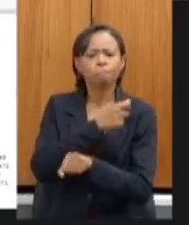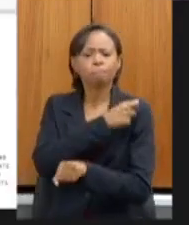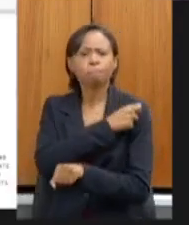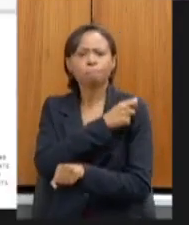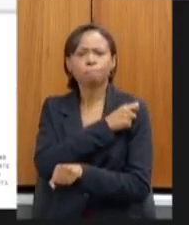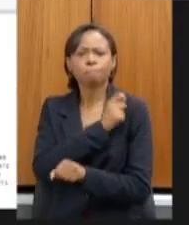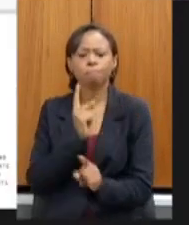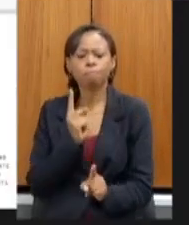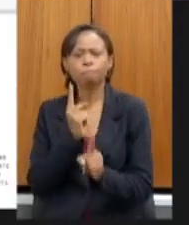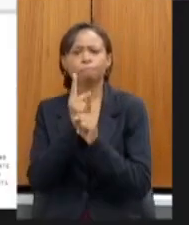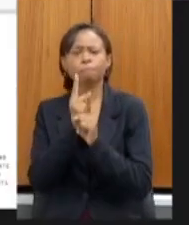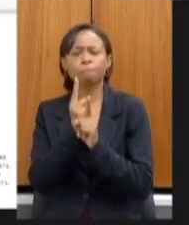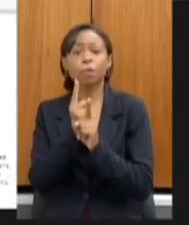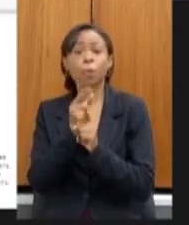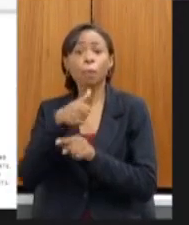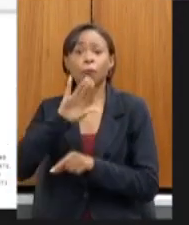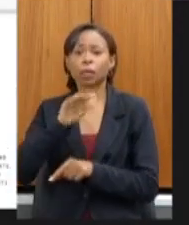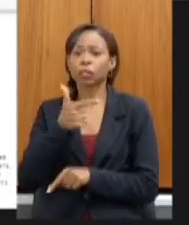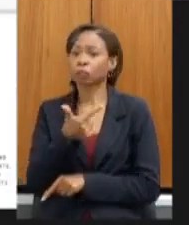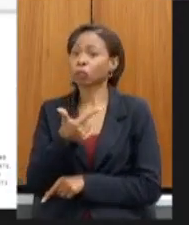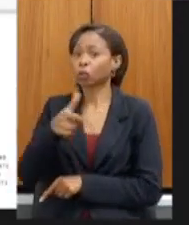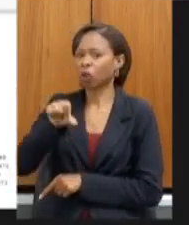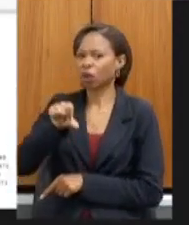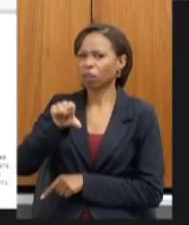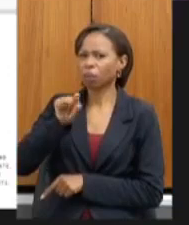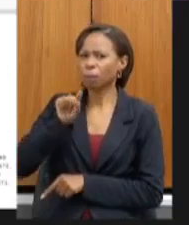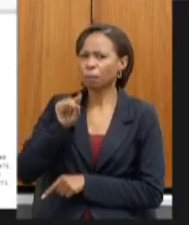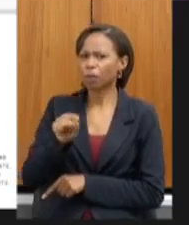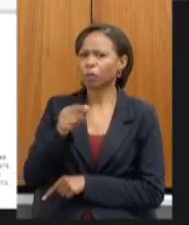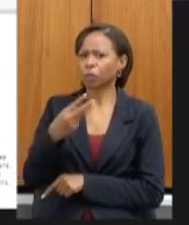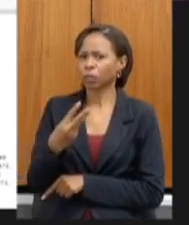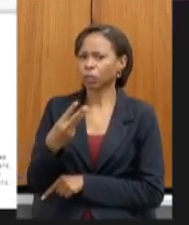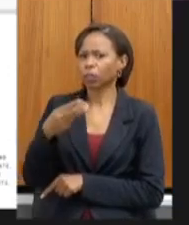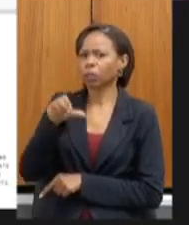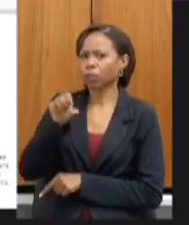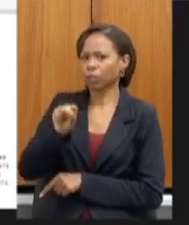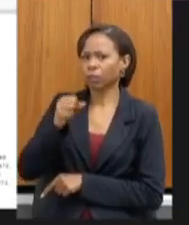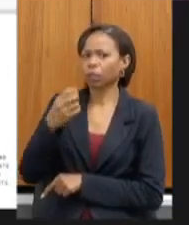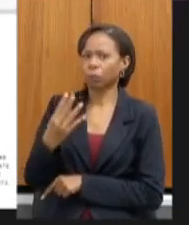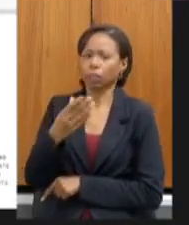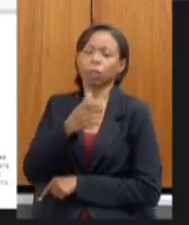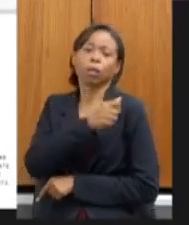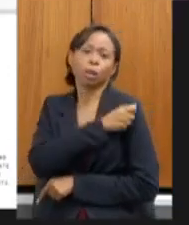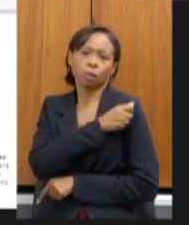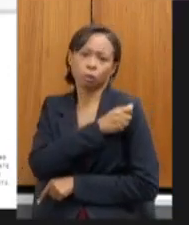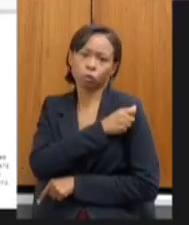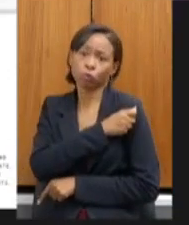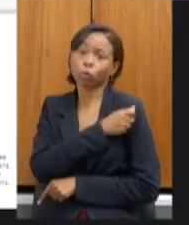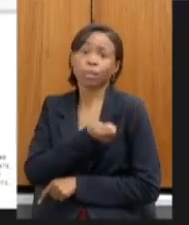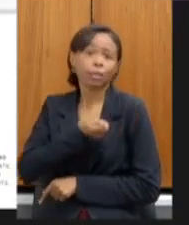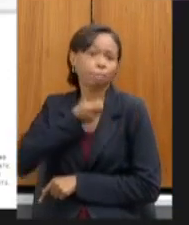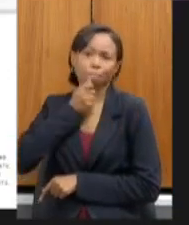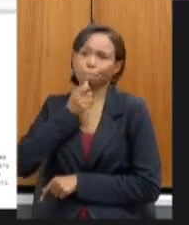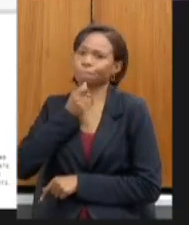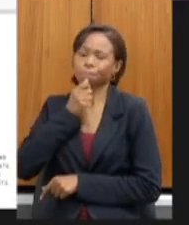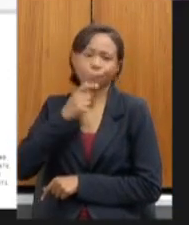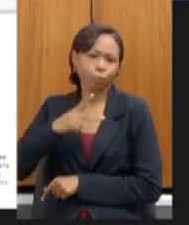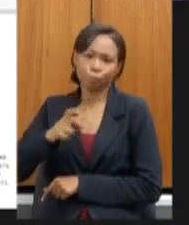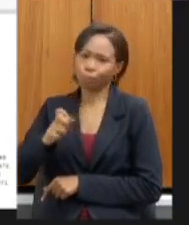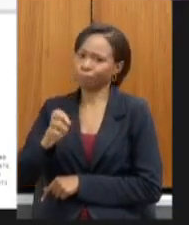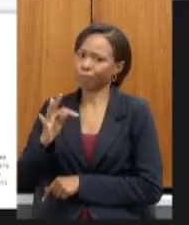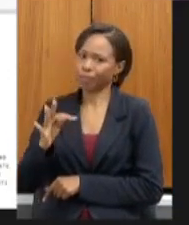mais de 29 na verdade 29.384 alunos da rede que não estavam realizando o PET